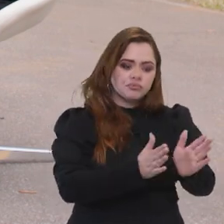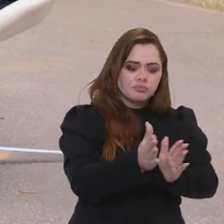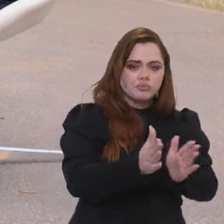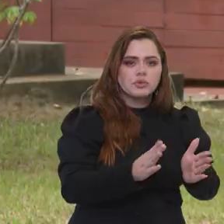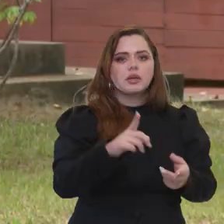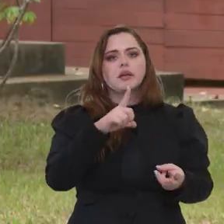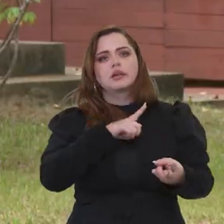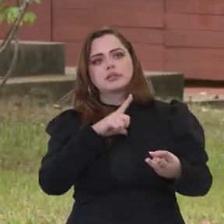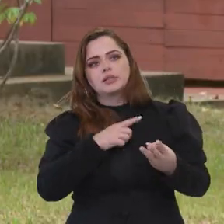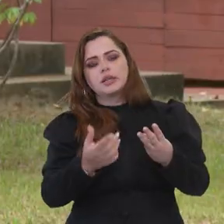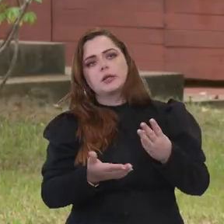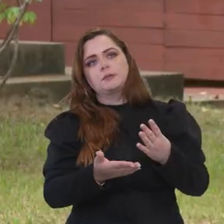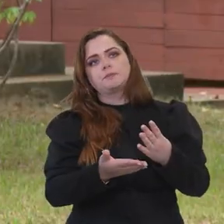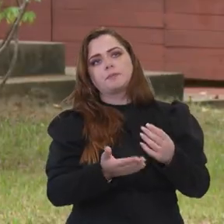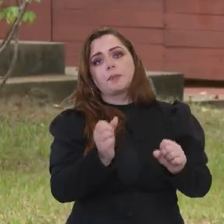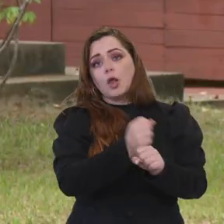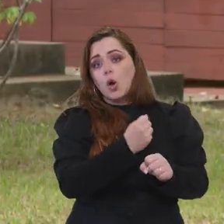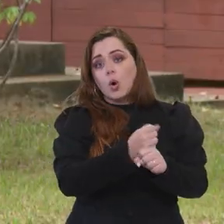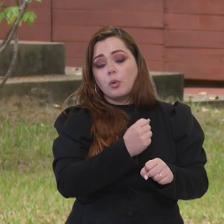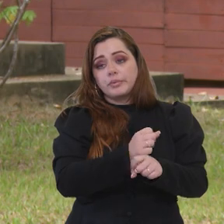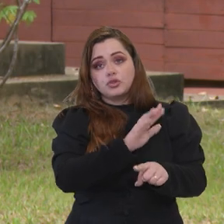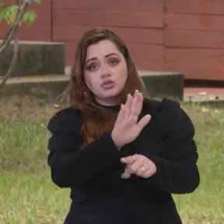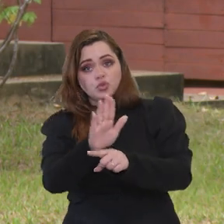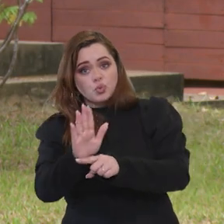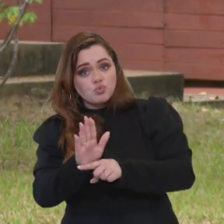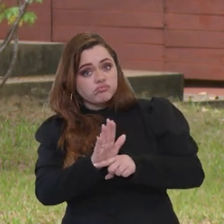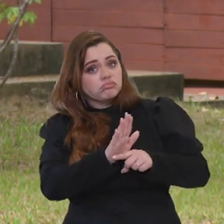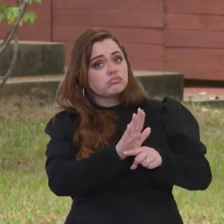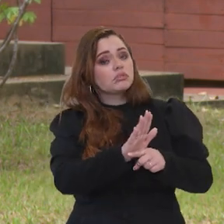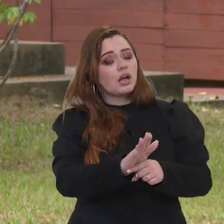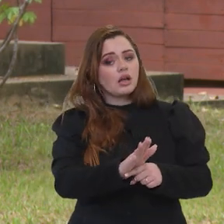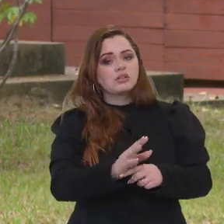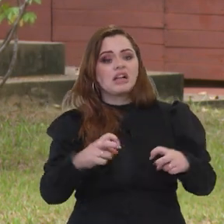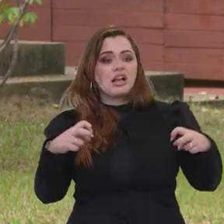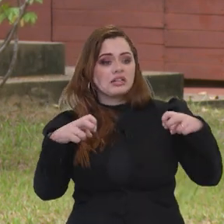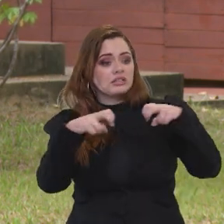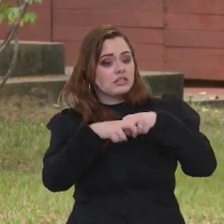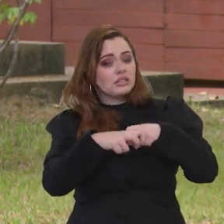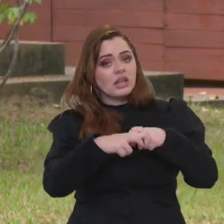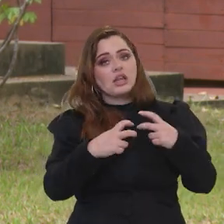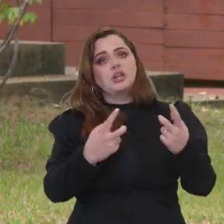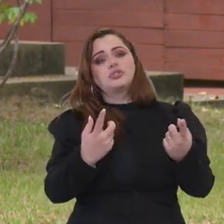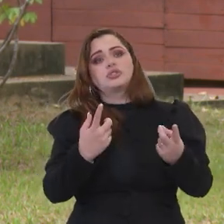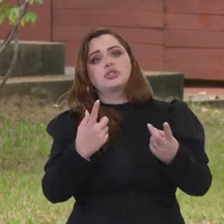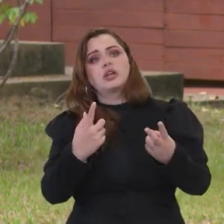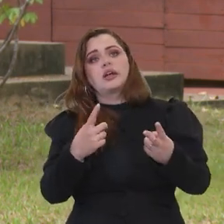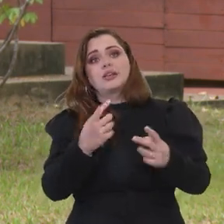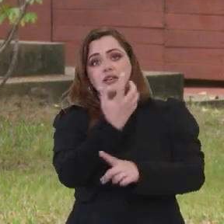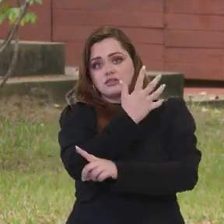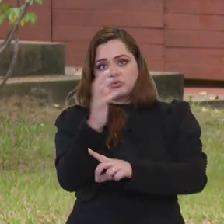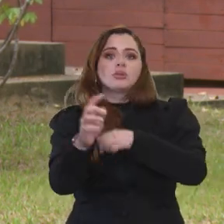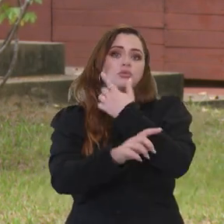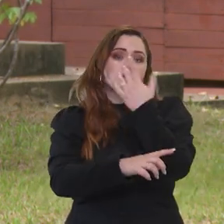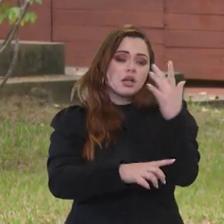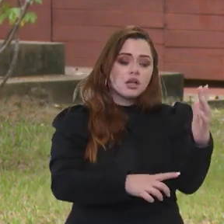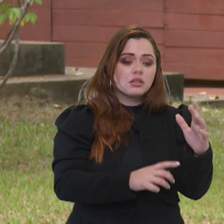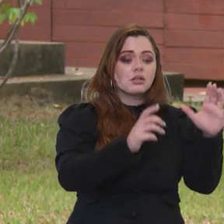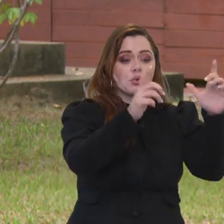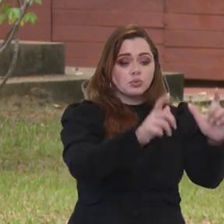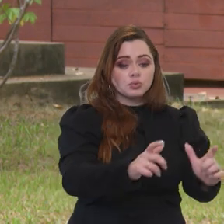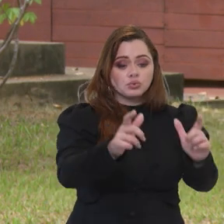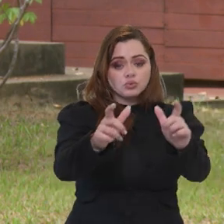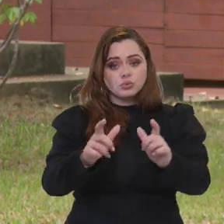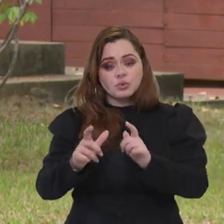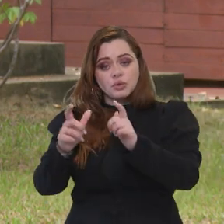mobilidade, você tem obras na área de saneamento, você tem obras de prevenção, por exemplo, acidente das encostas, as áreas